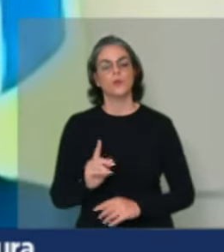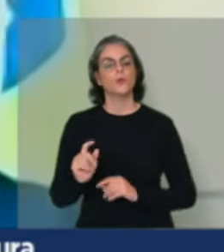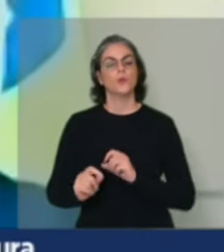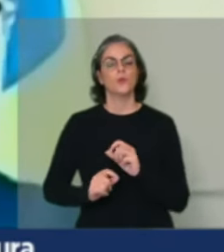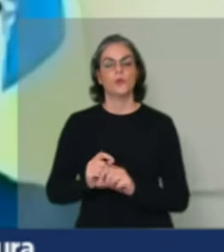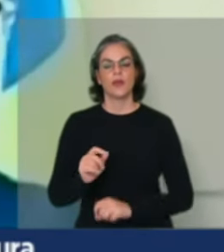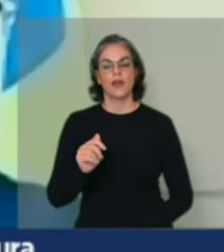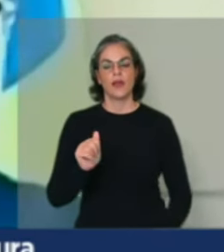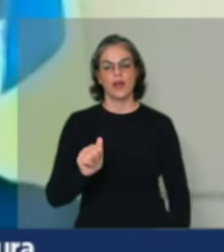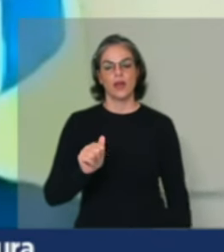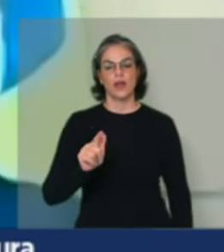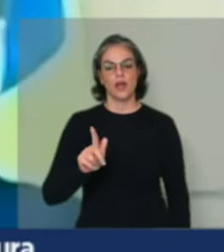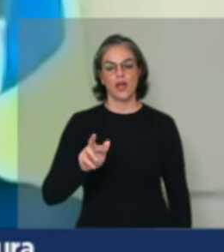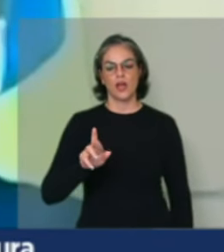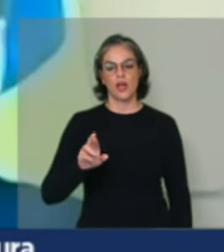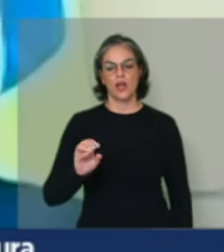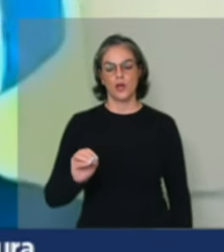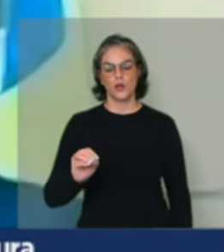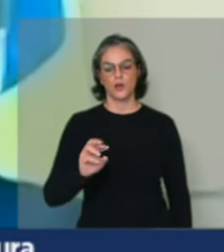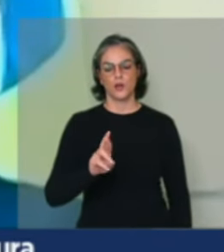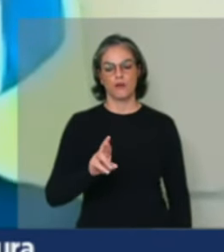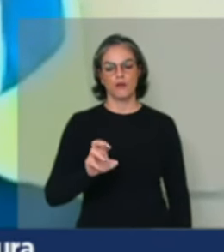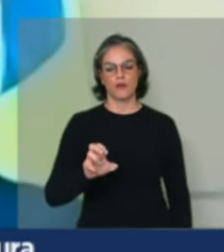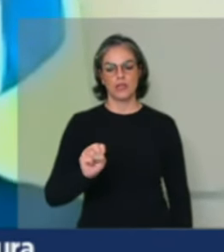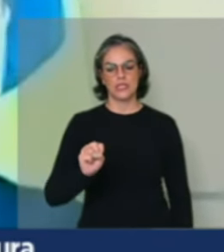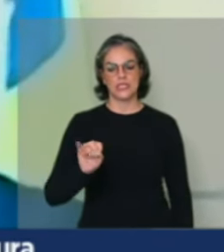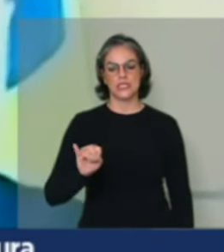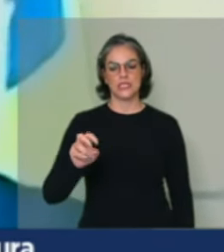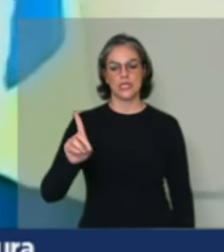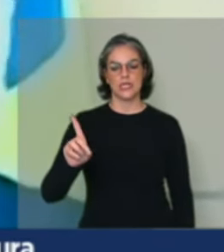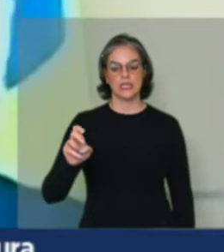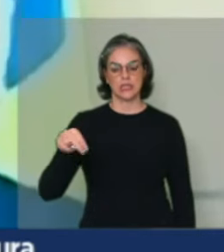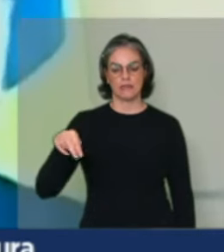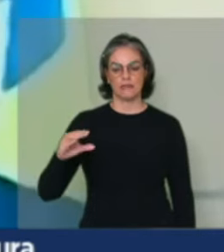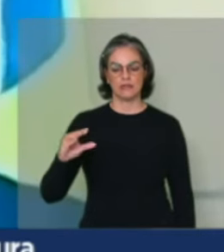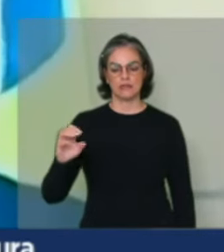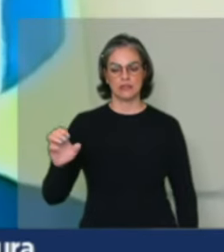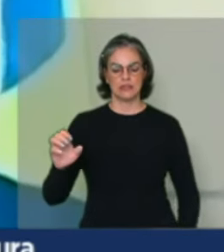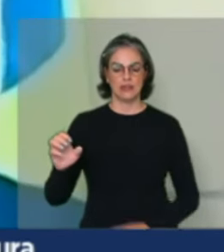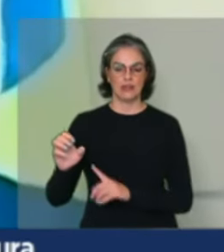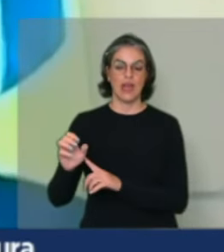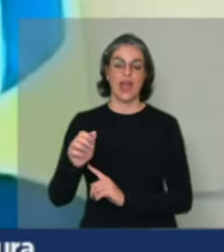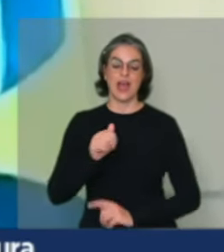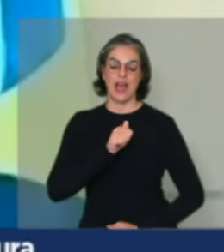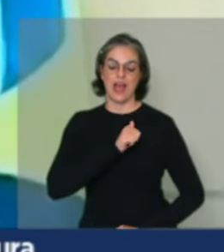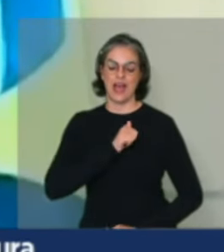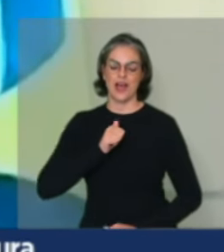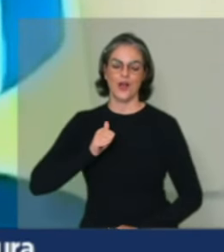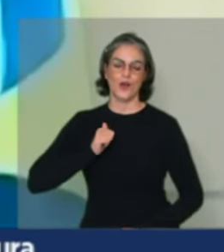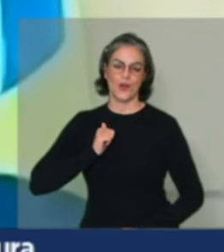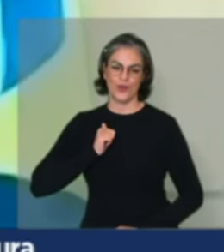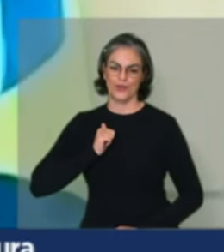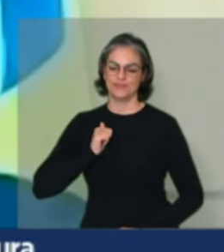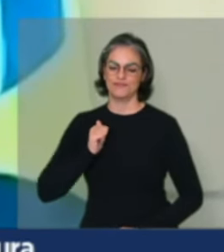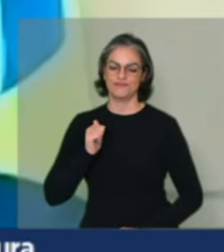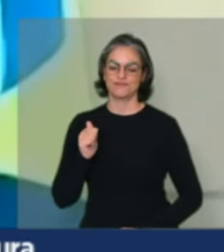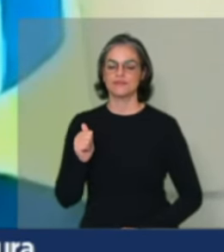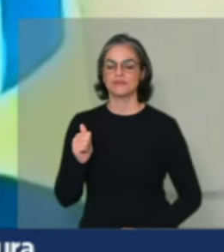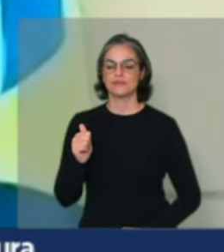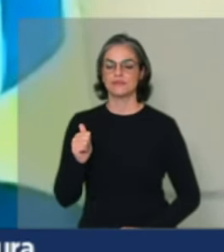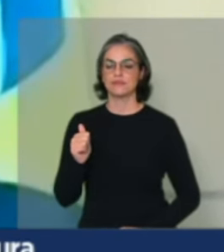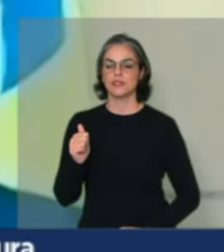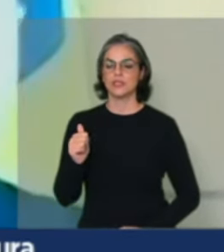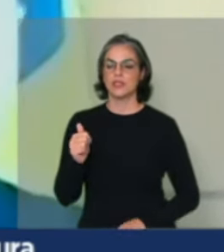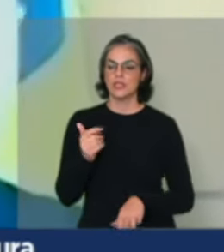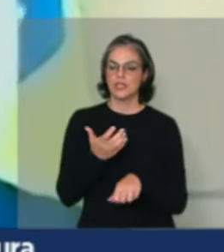o curso de medicina formou, não tem que fazer uma residência para poder se especializar numa área, então nós criamos o Agro Residência